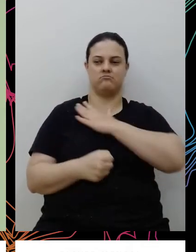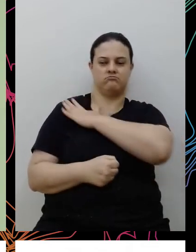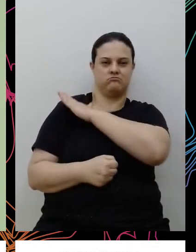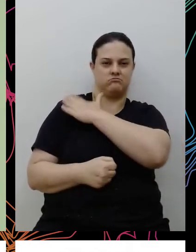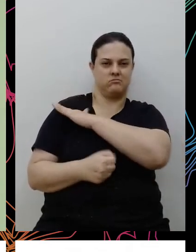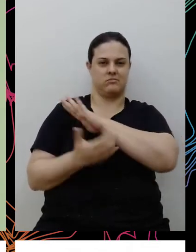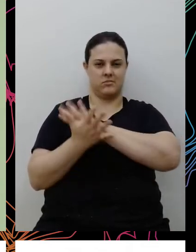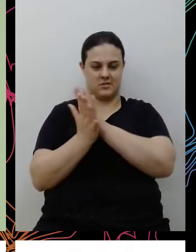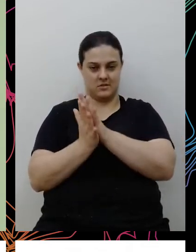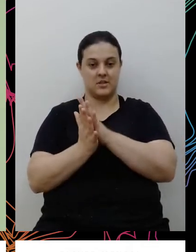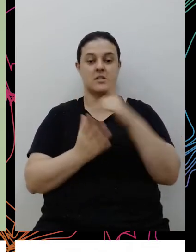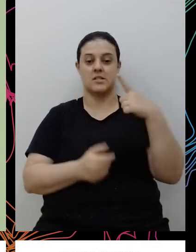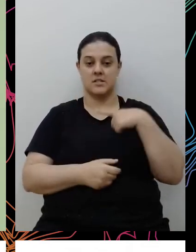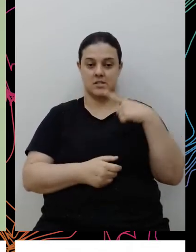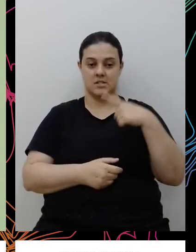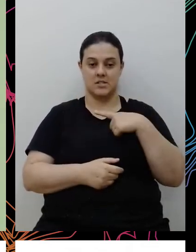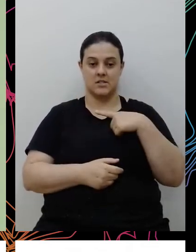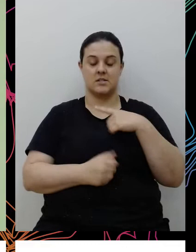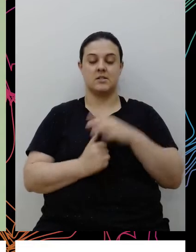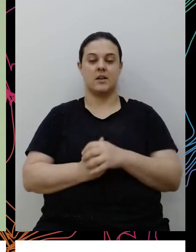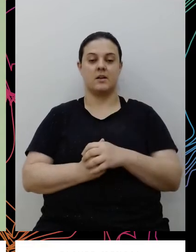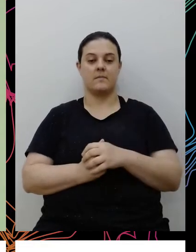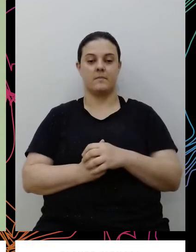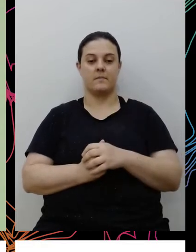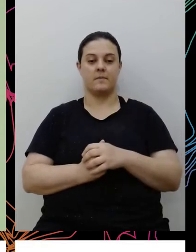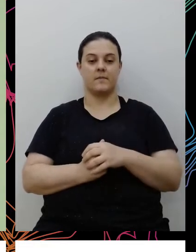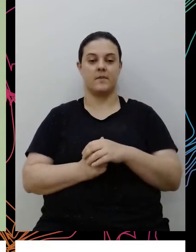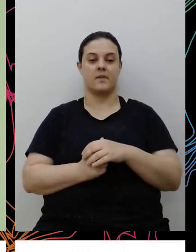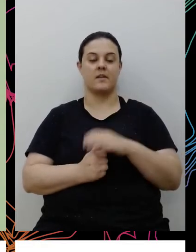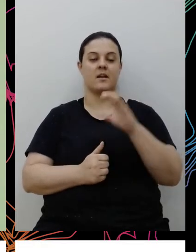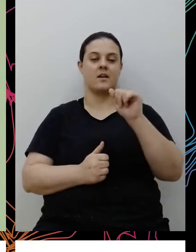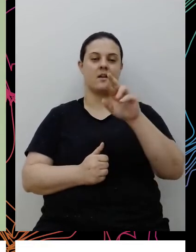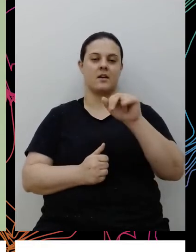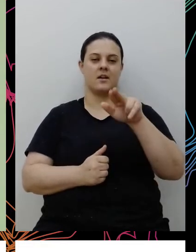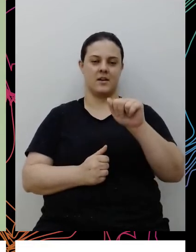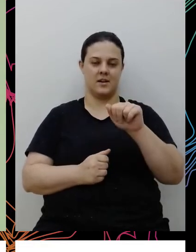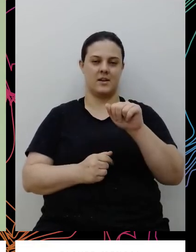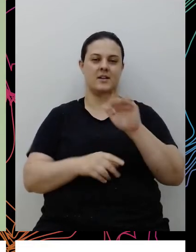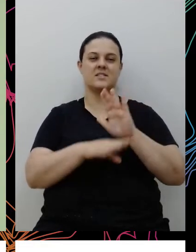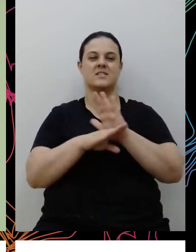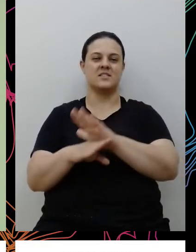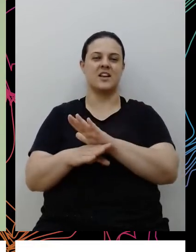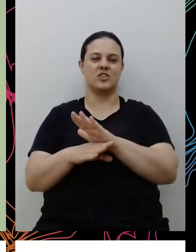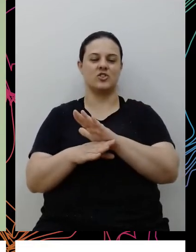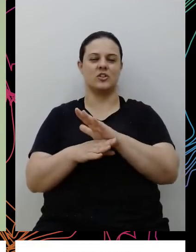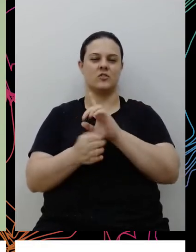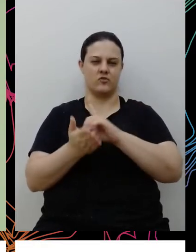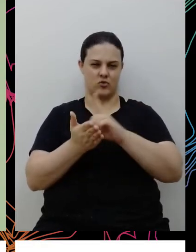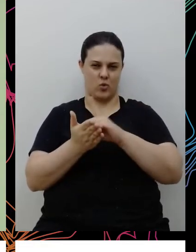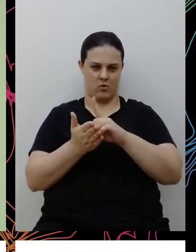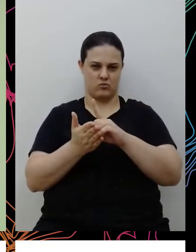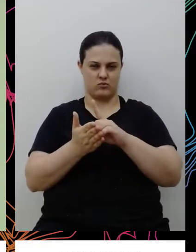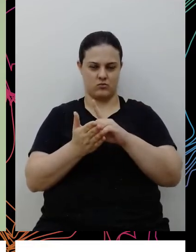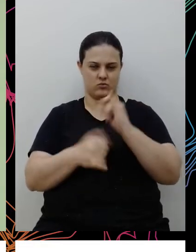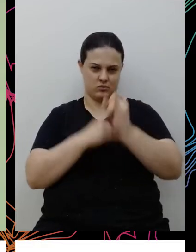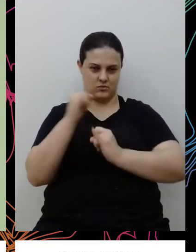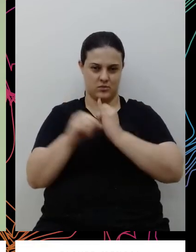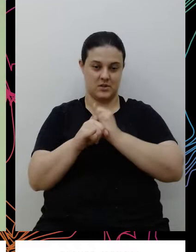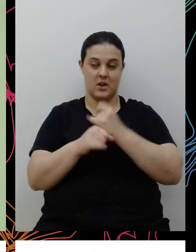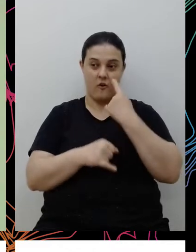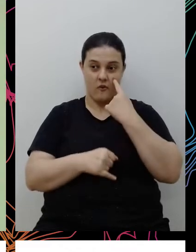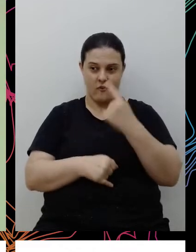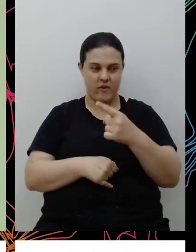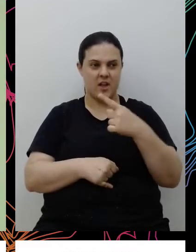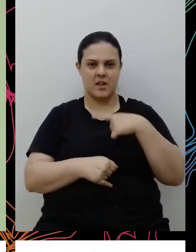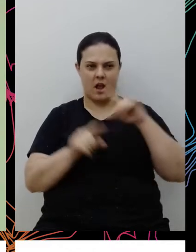o Carrefour tem uma assistente virtual que chama Karina, então as pessoas que estiverem por qualquer, passando por algum tipo de preconceito ou